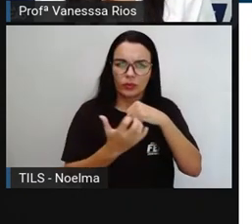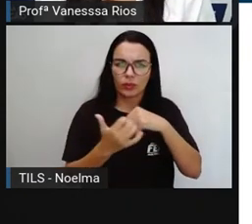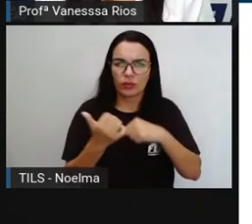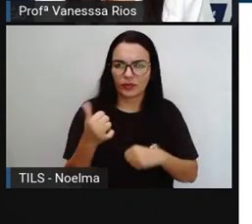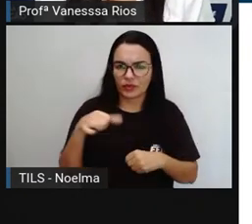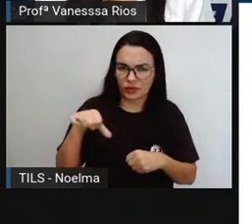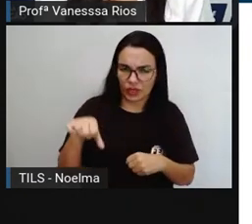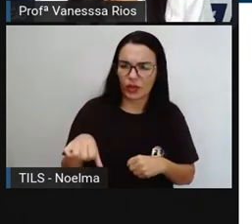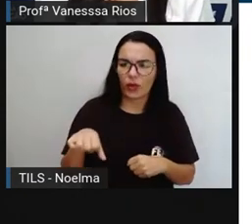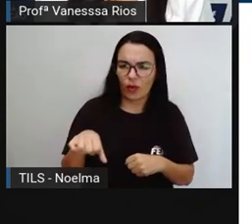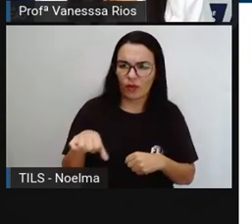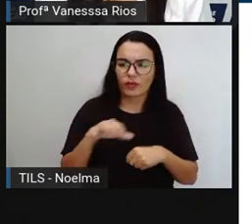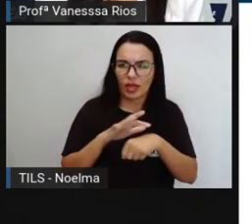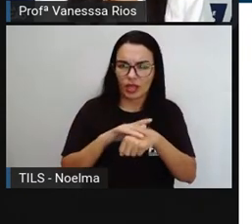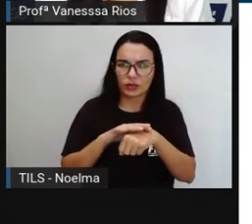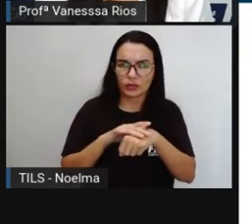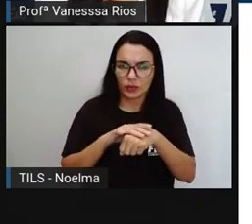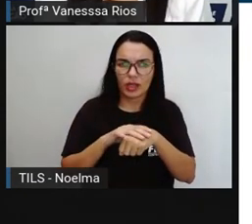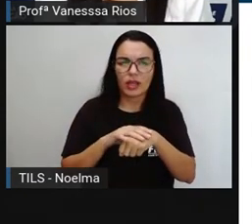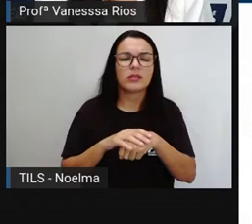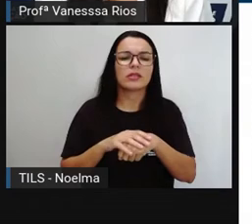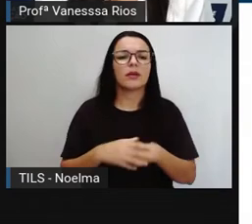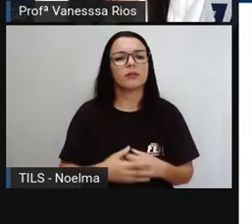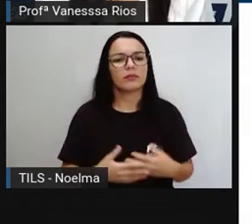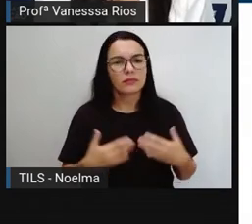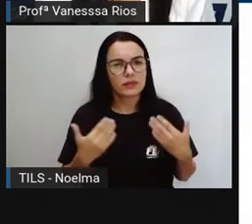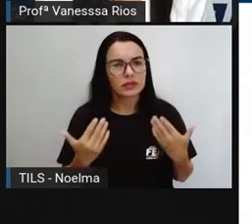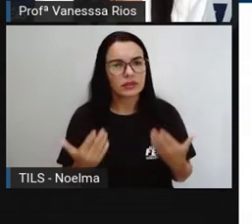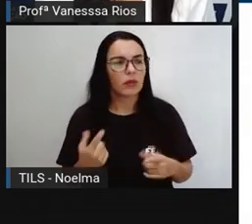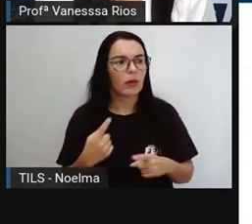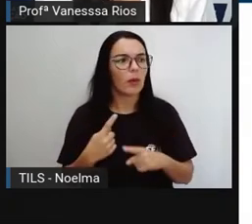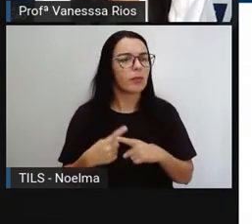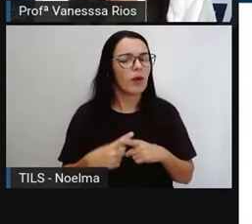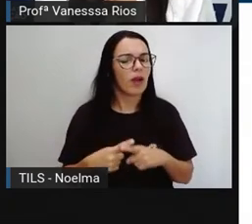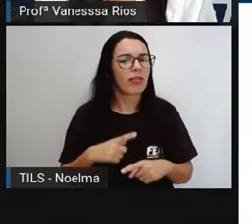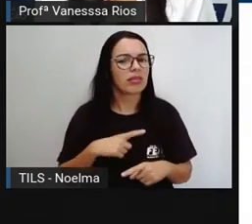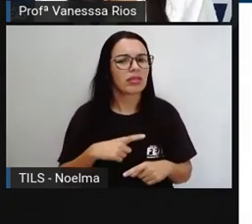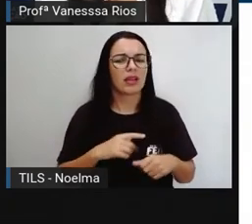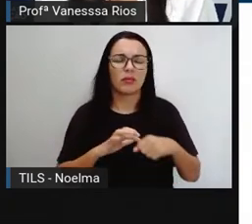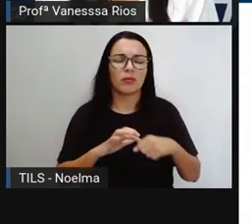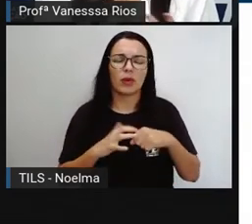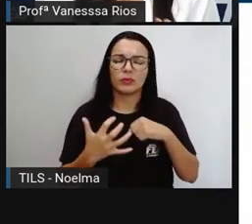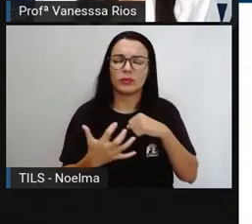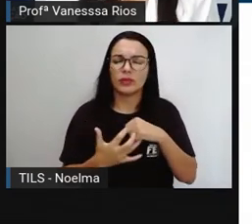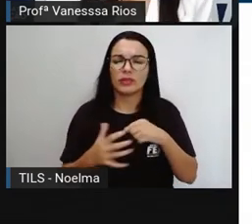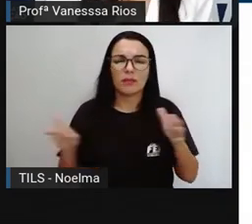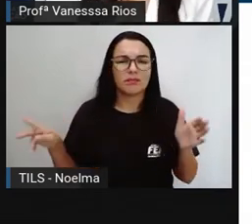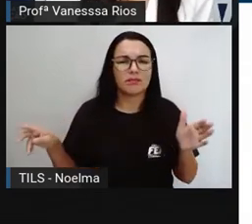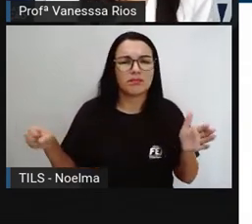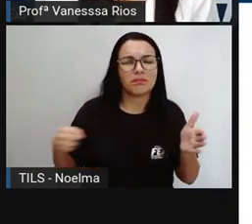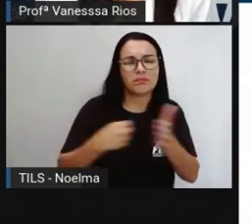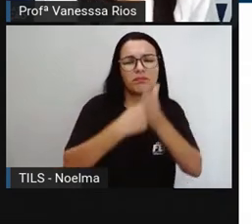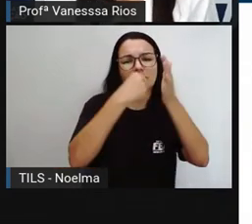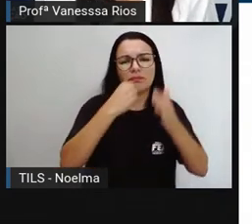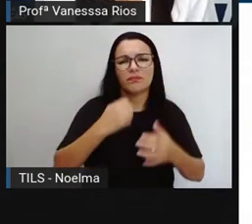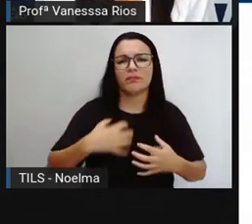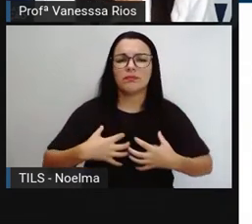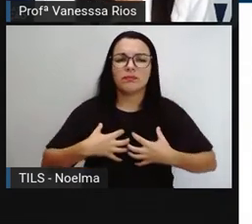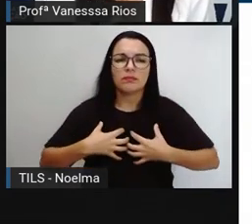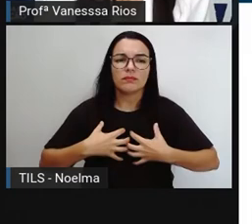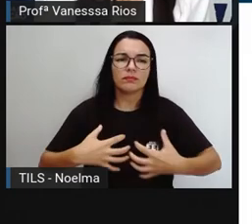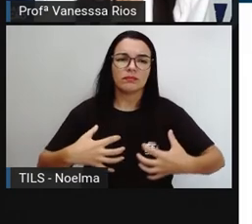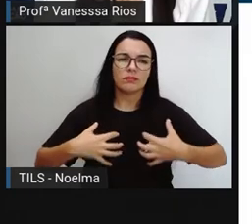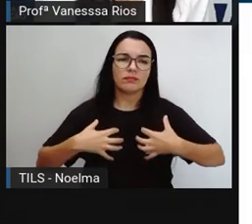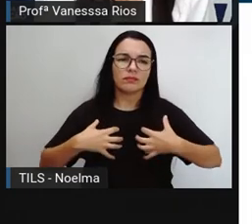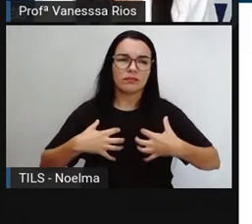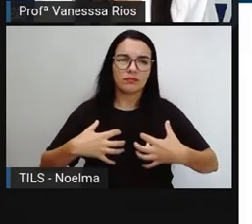-19 que é a doença causada pelo coronavírus porque é uma doença que atinge principalmente o sistema respiratório